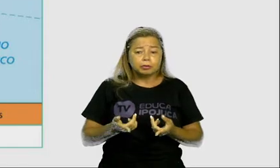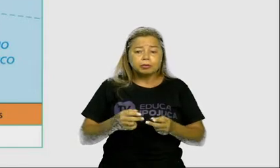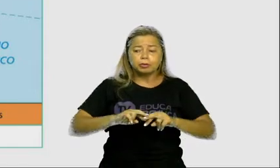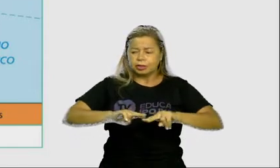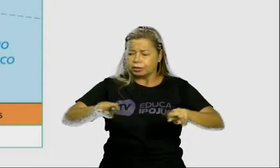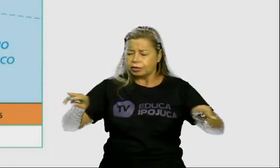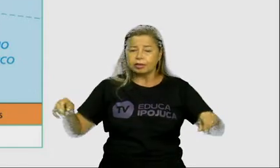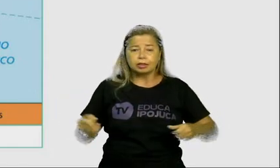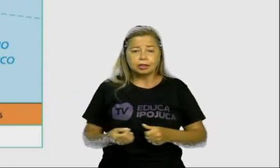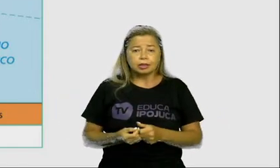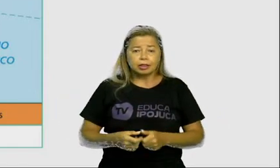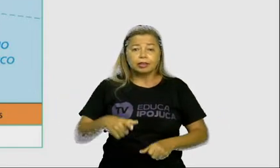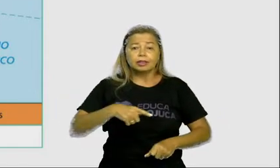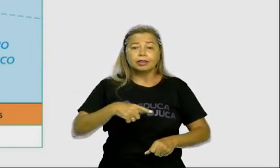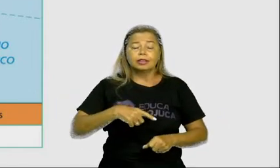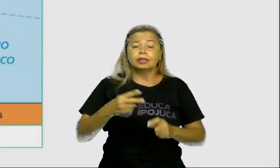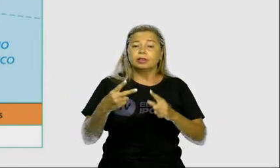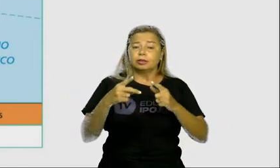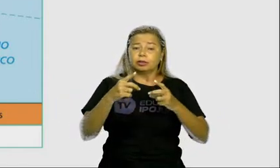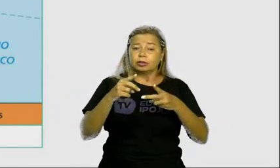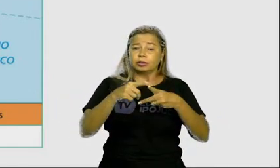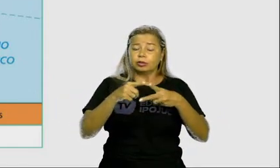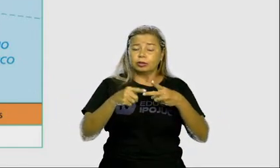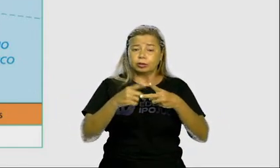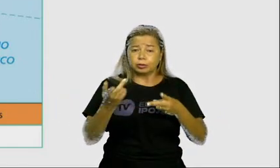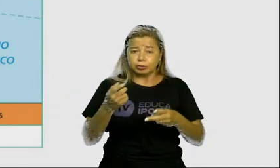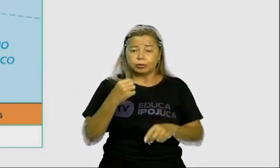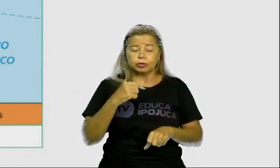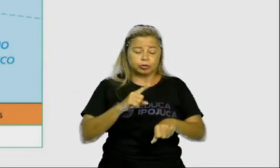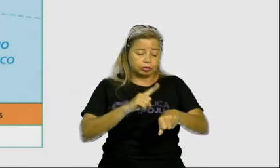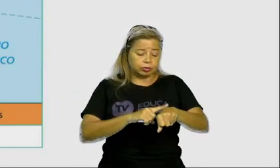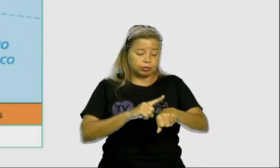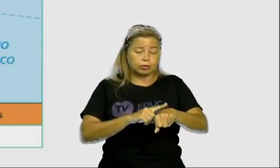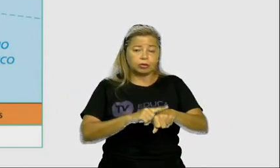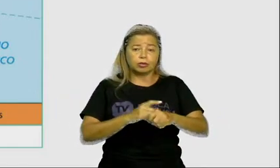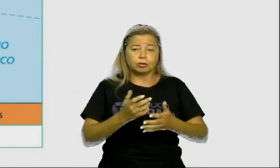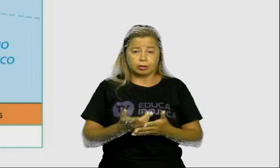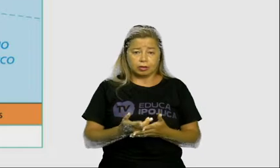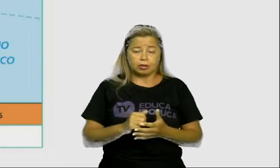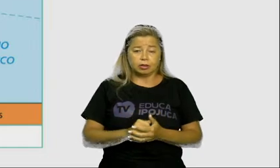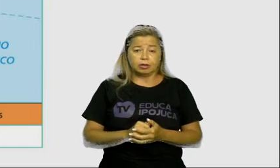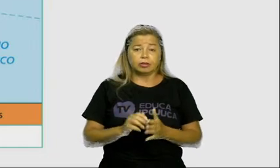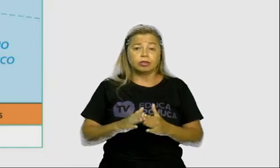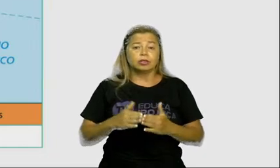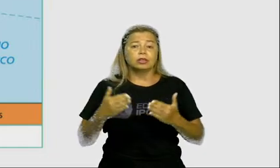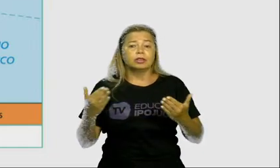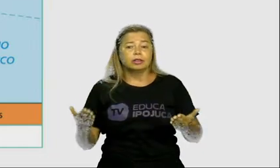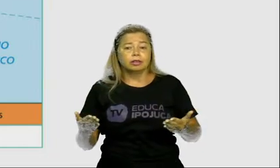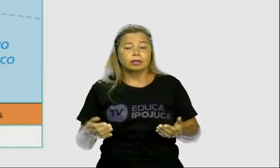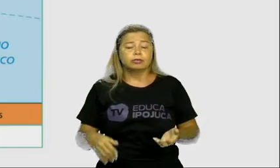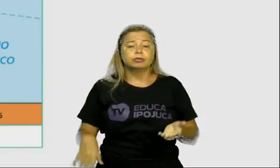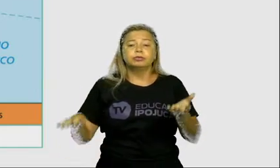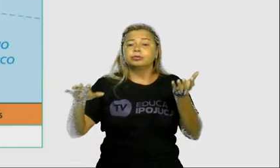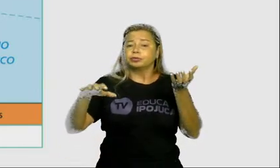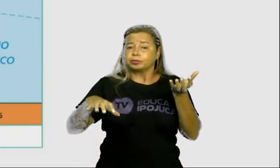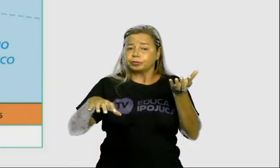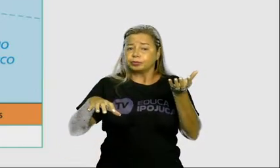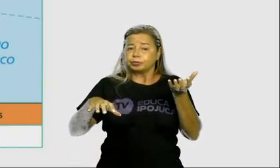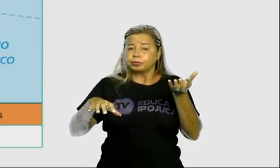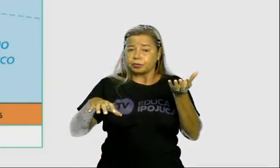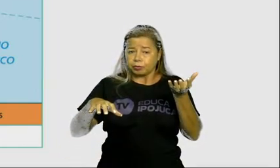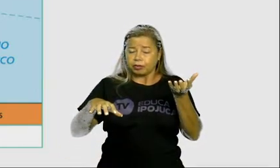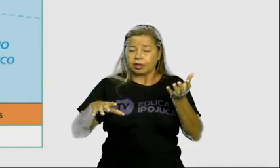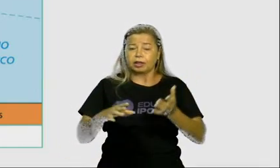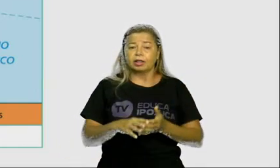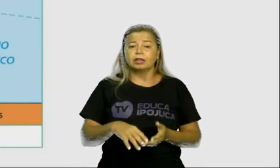fusos horários continentais. O horário predominante no Brasil é o horário de Brasília, que está no primeiro fuso horário, na